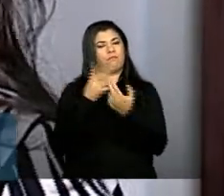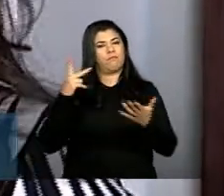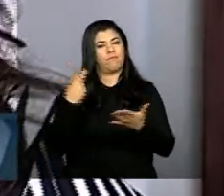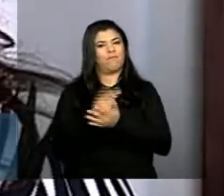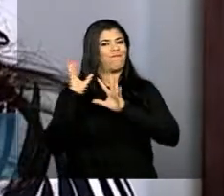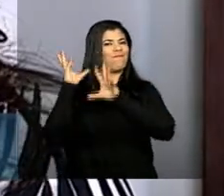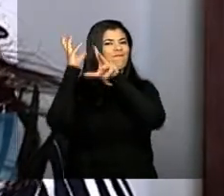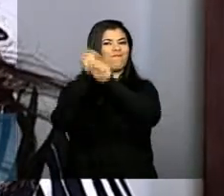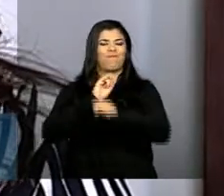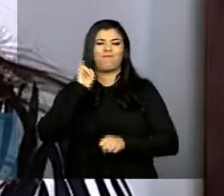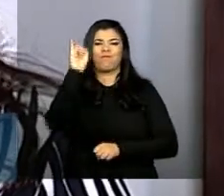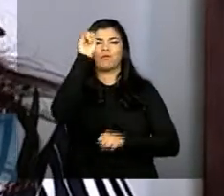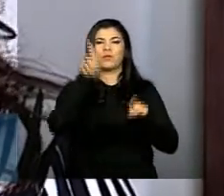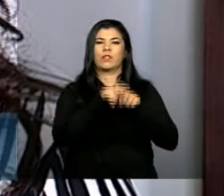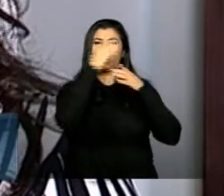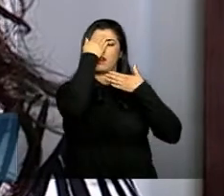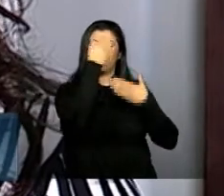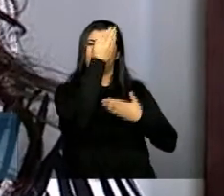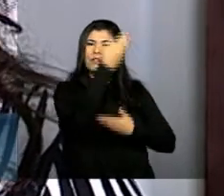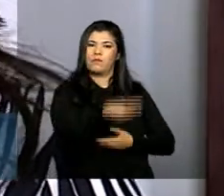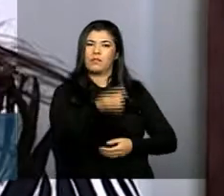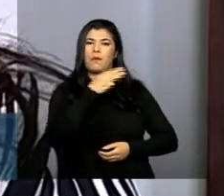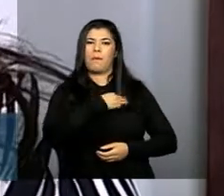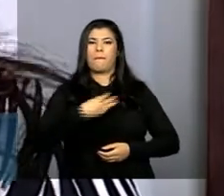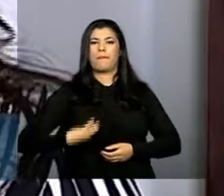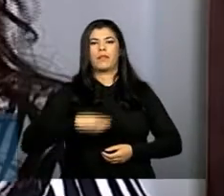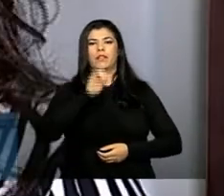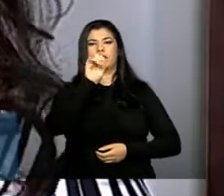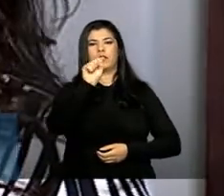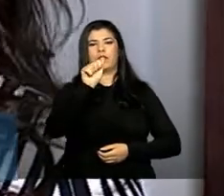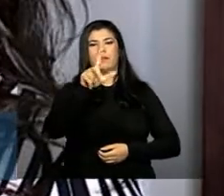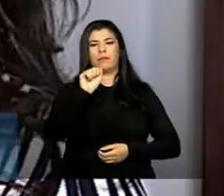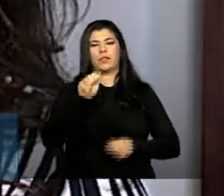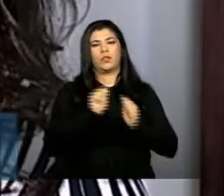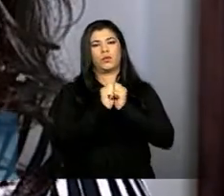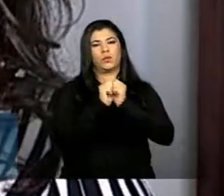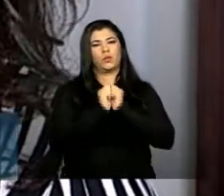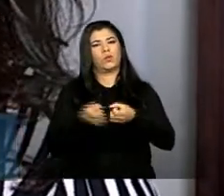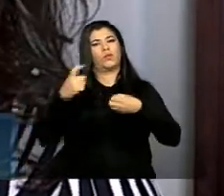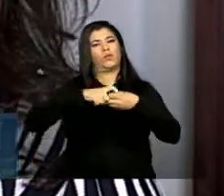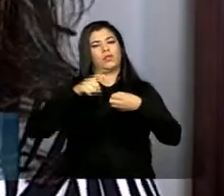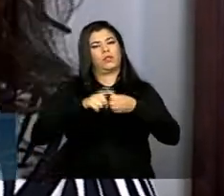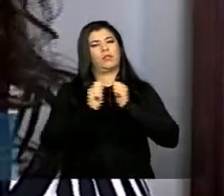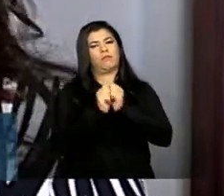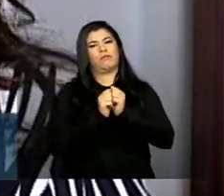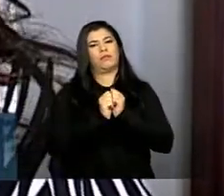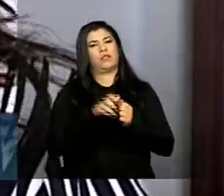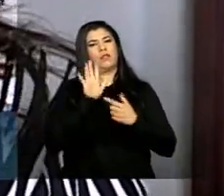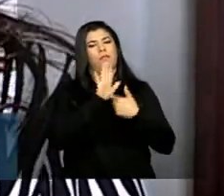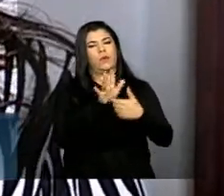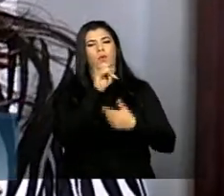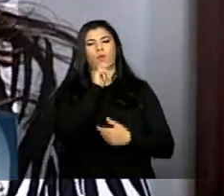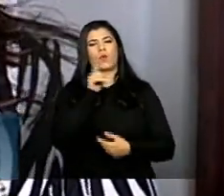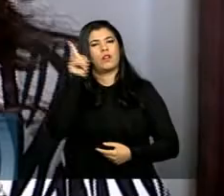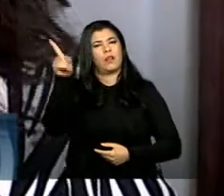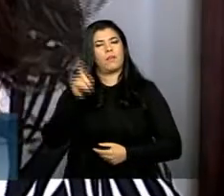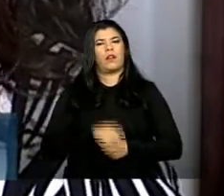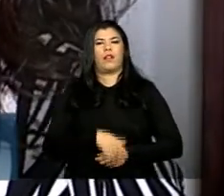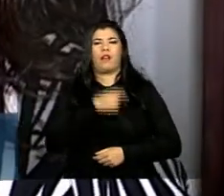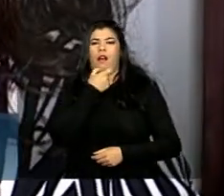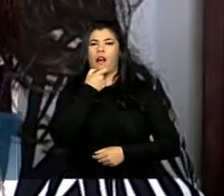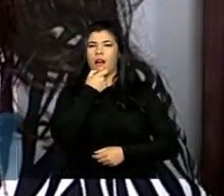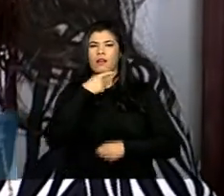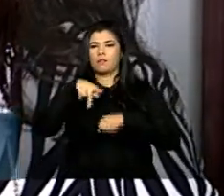agradeço a ministra Isabela por essa parceria por esse entendimento eu sempre gosto de dar o exemplo na Inglaterra o